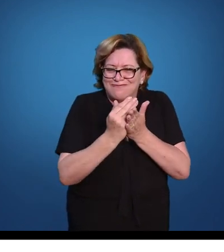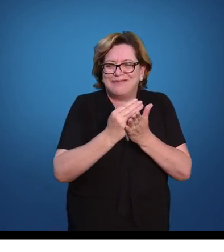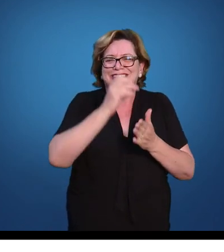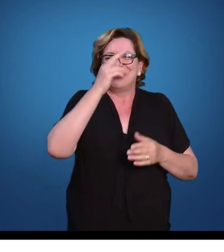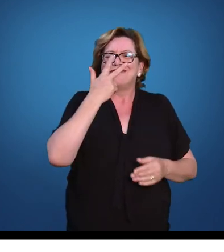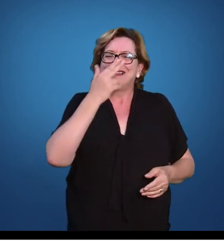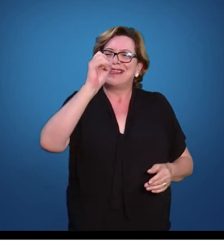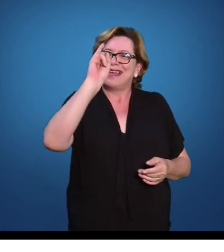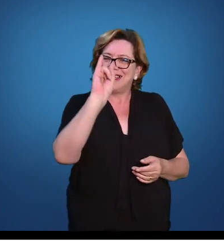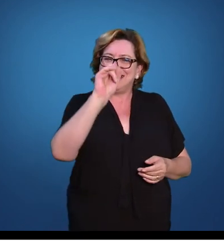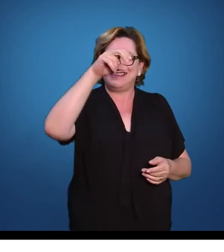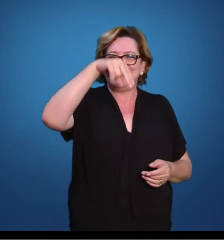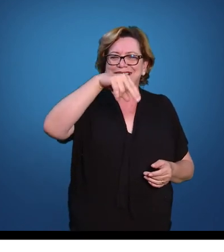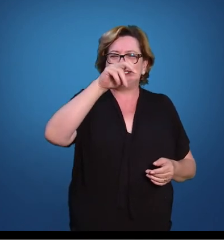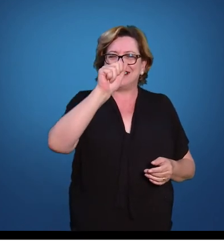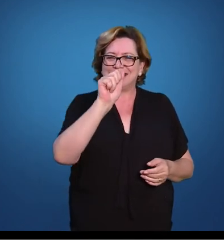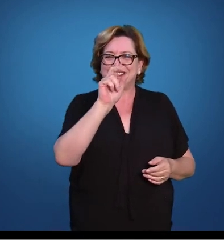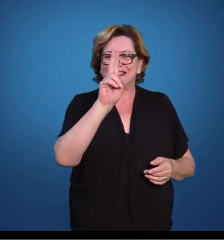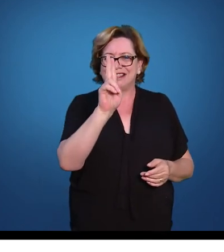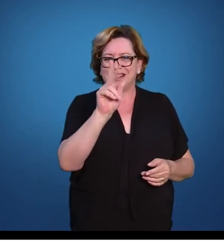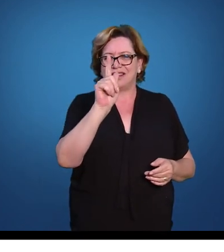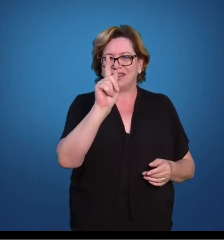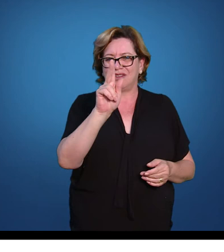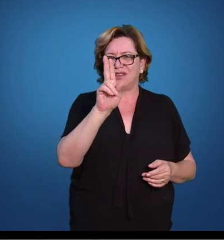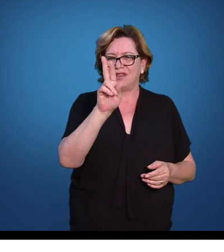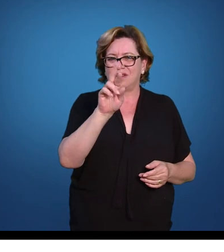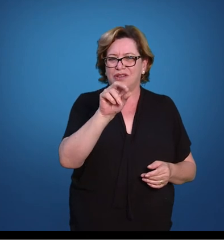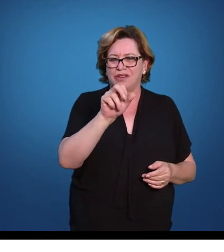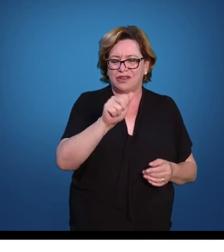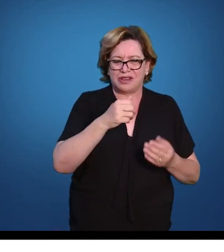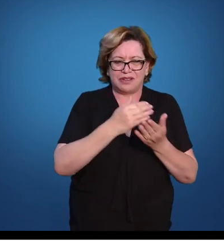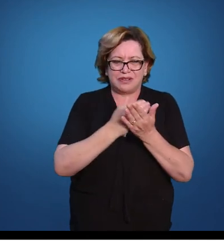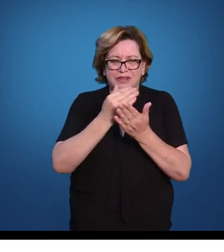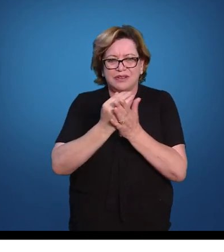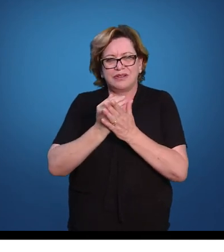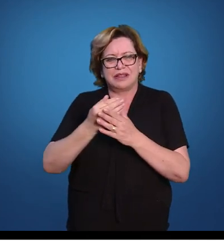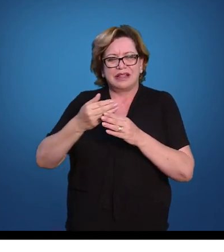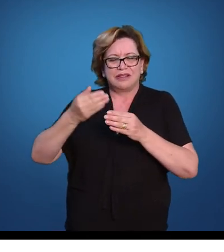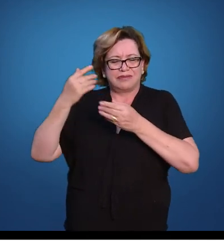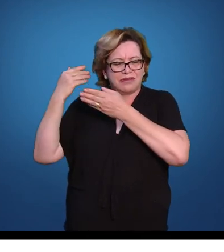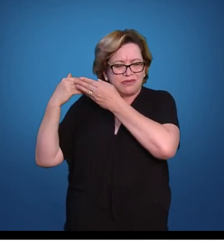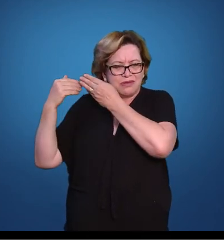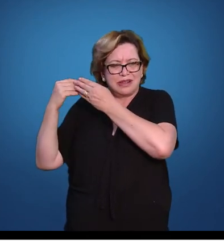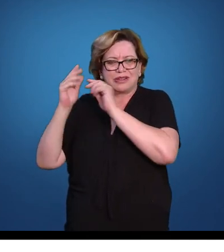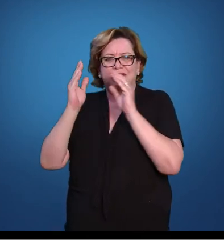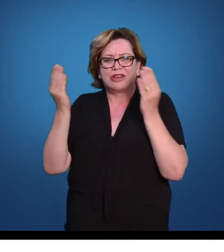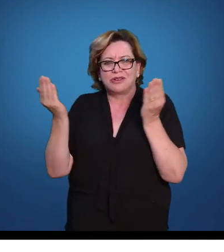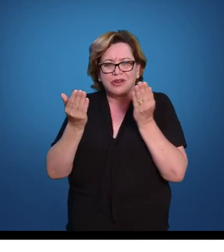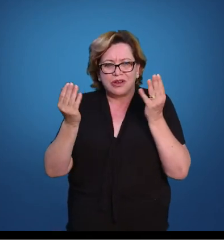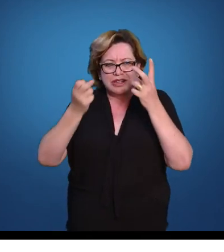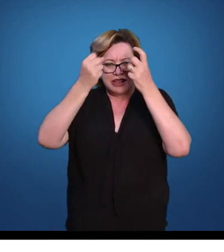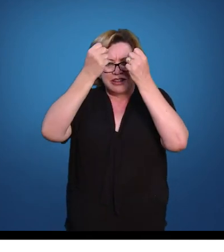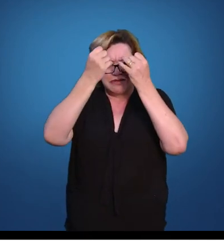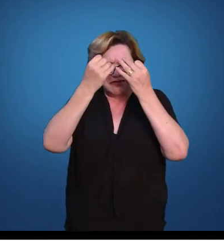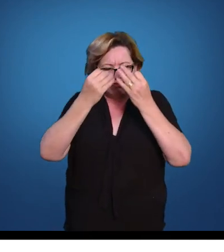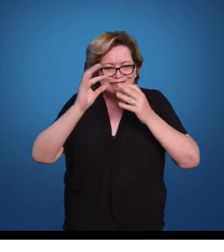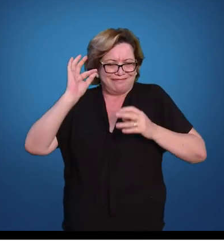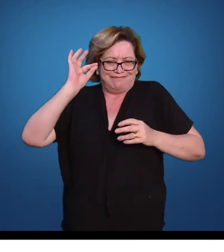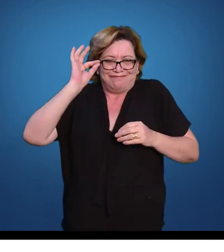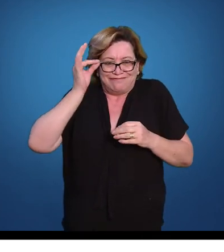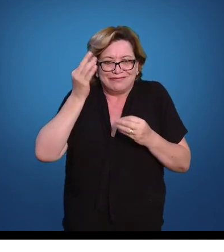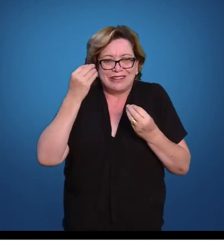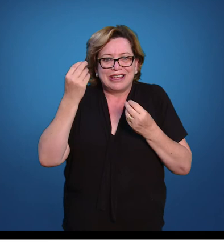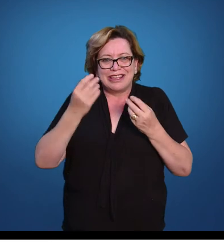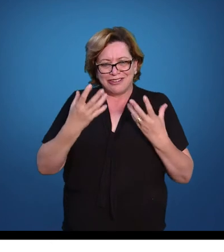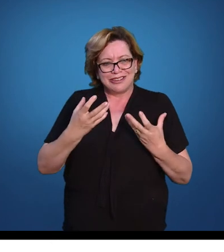período que deixa ou que se vale de todo esse passado que eu tentei repertoriar ainda que brevemente,